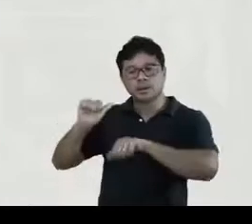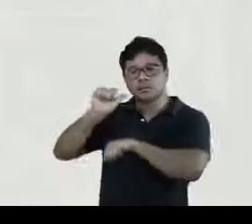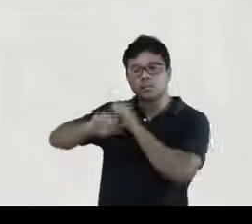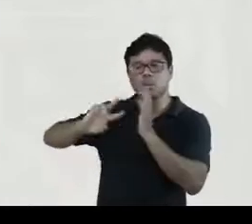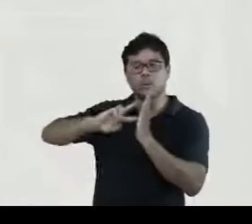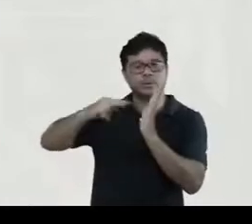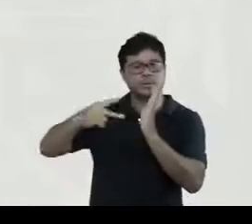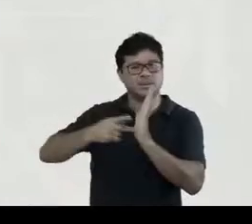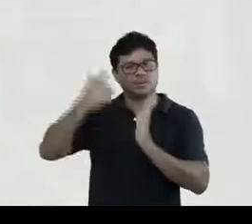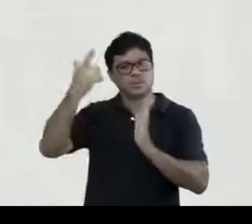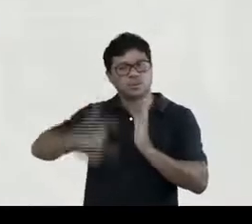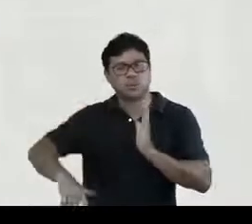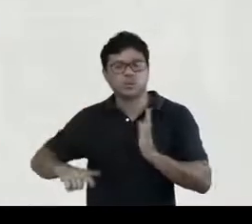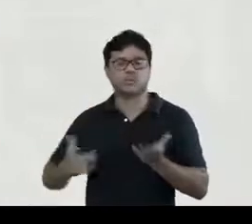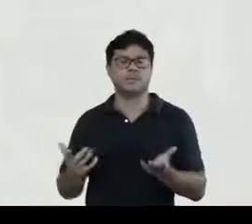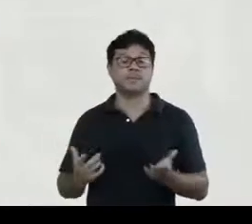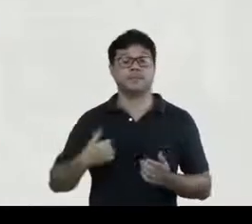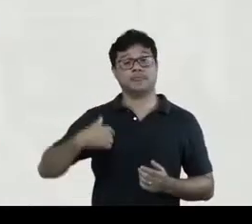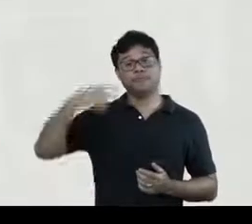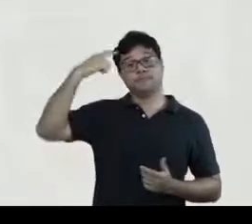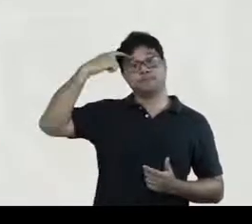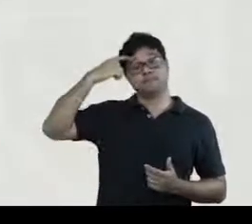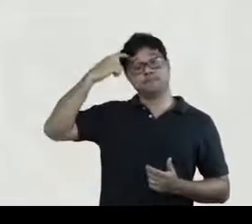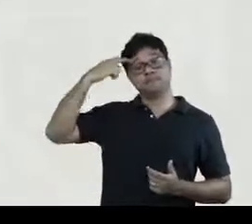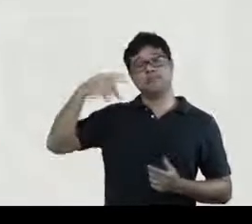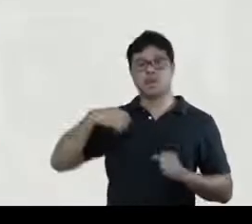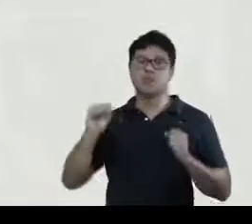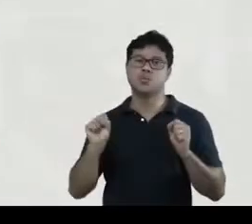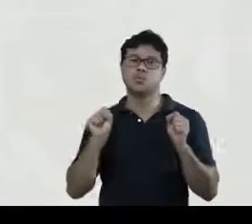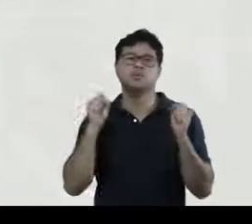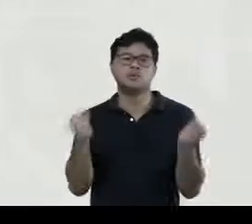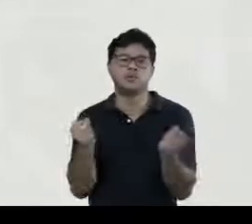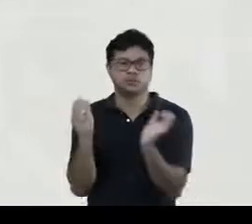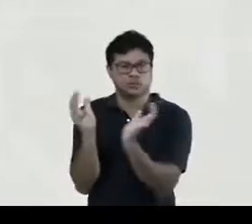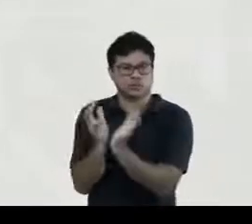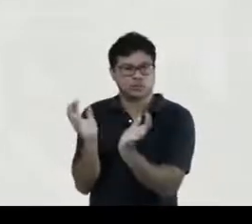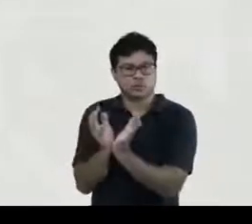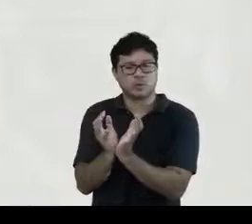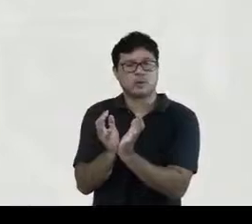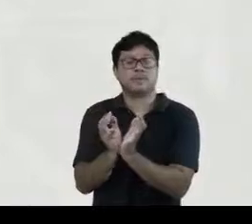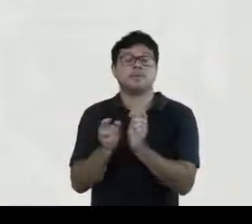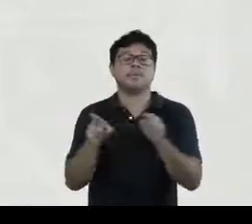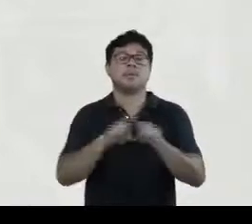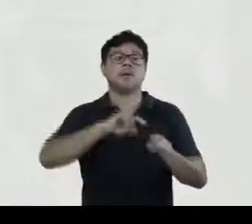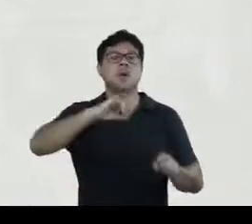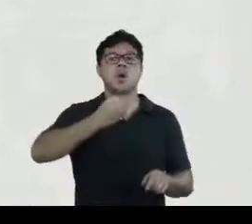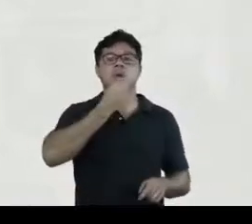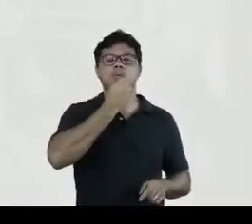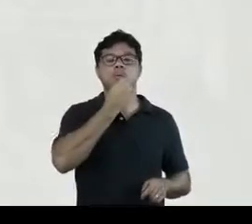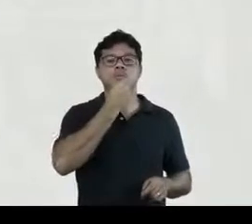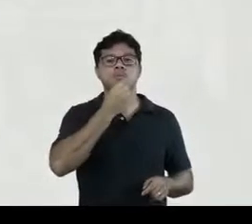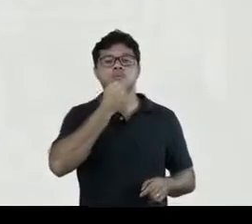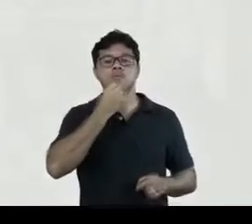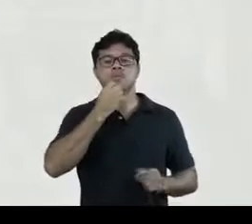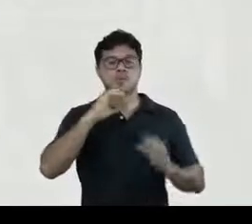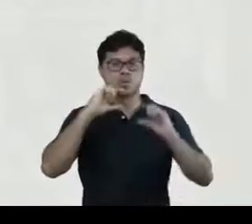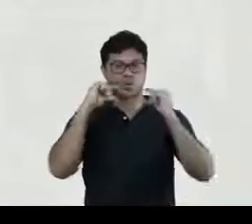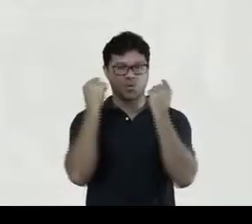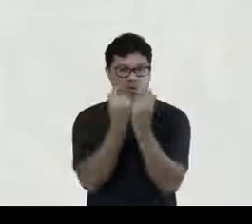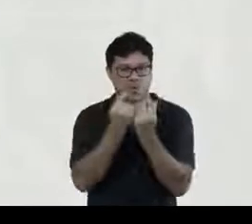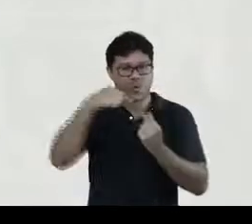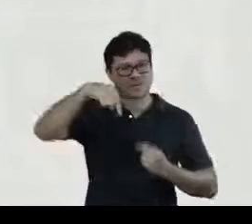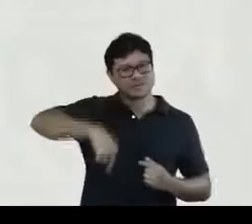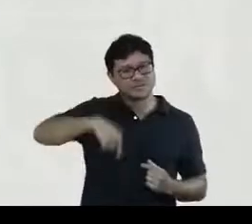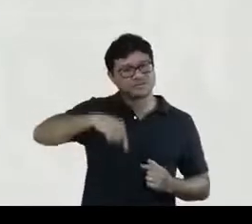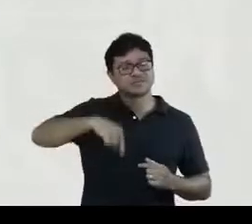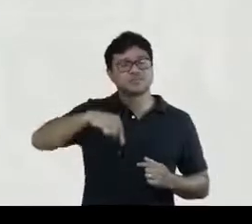ressignificada então eu penso que é sempre esse esforço coletivo e oportunidades como esse congresso que